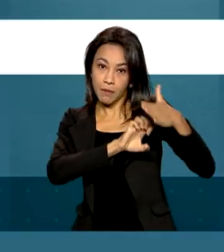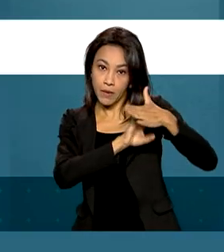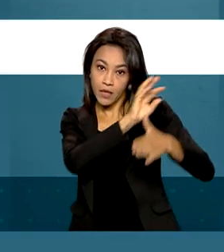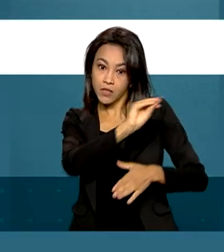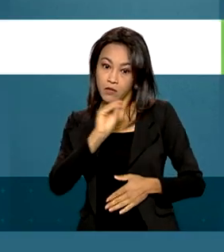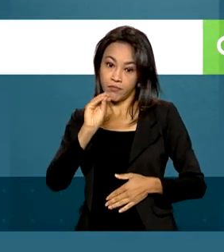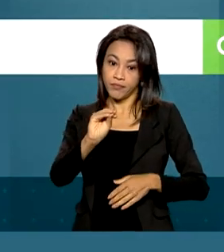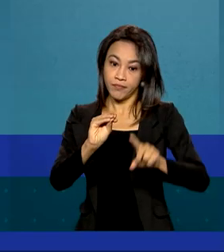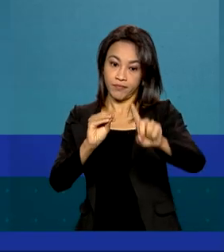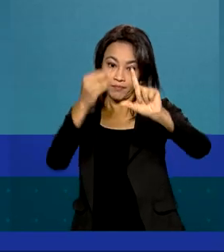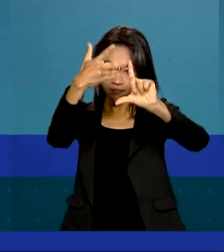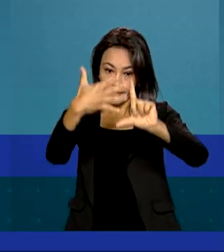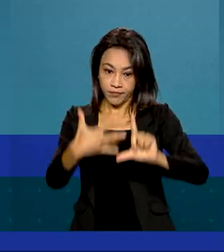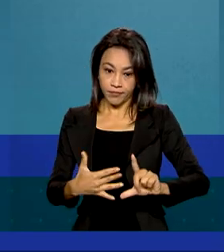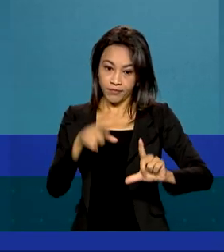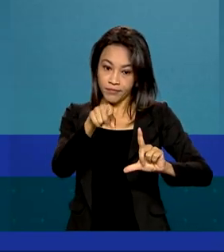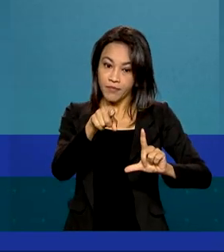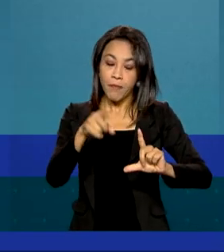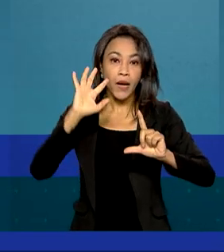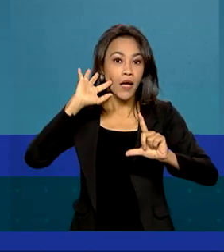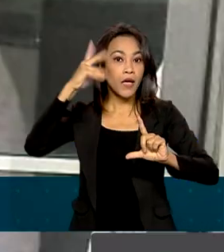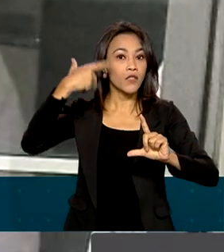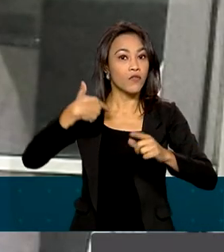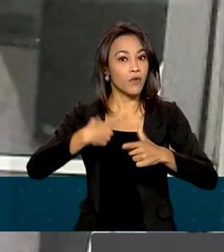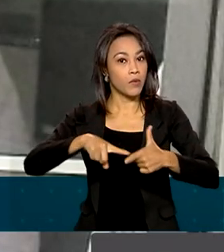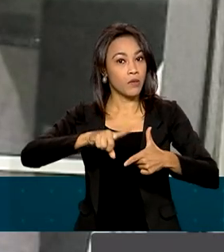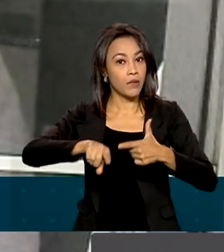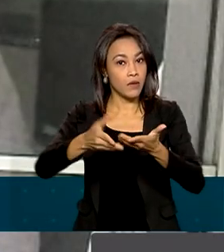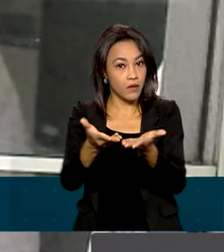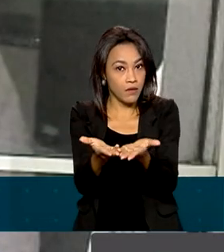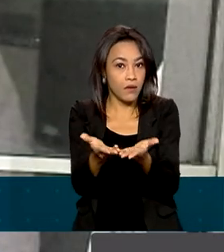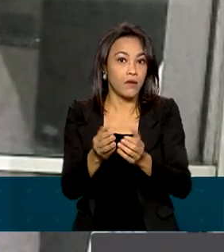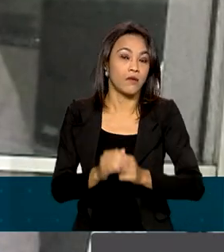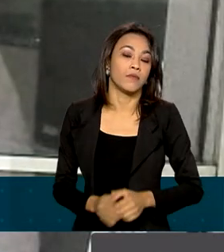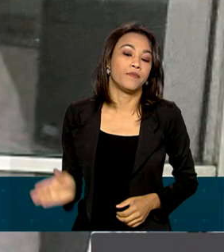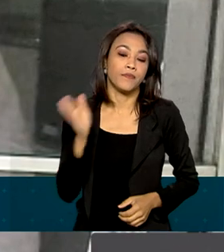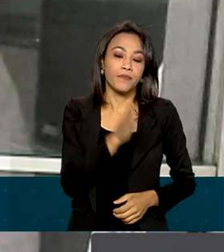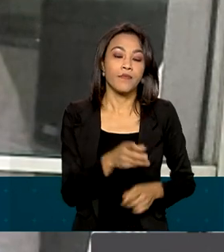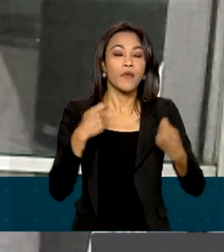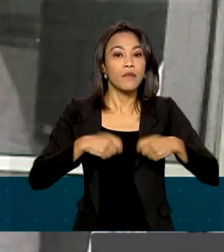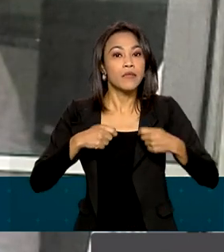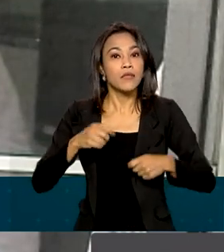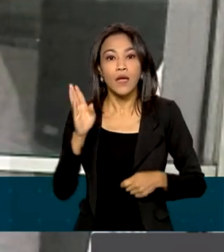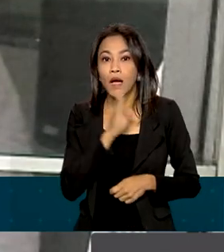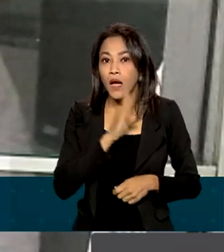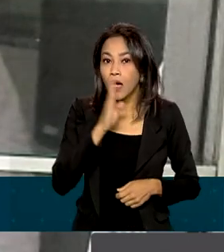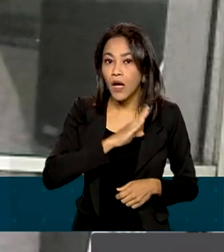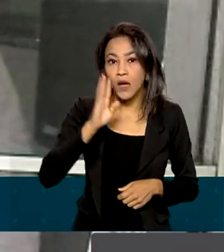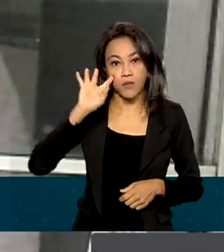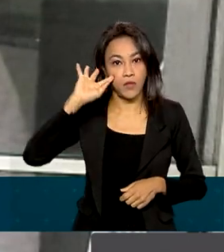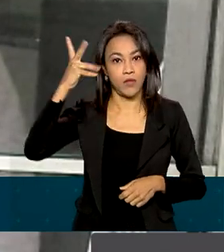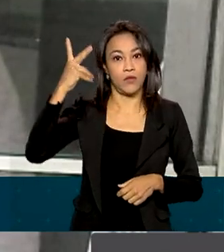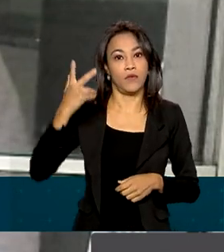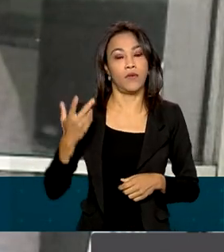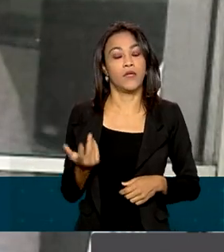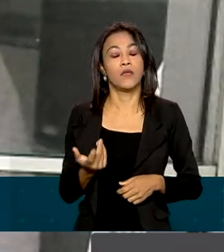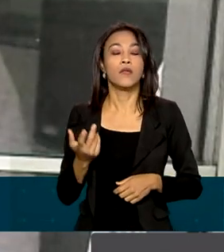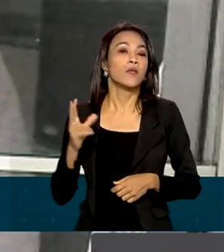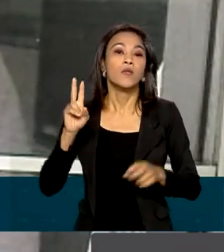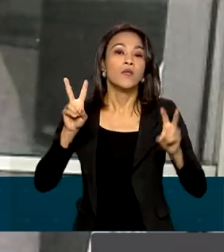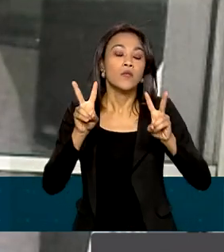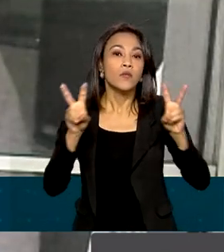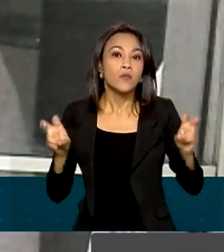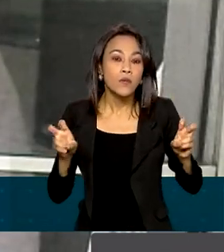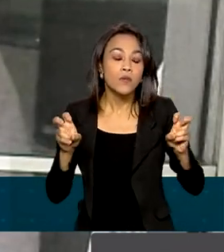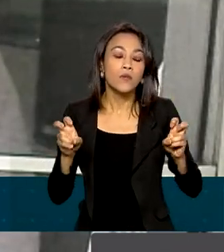.gov para resolver a demanda. Precisa agir rapidamente para estabelecer questões que